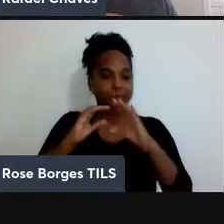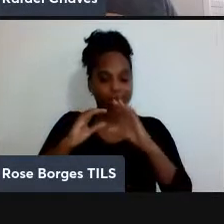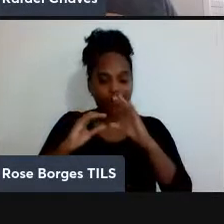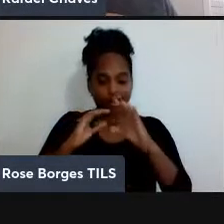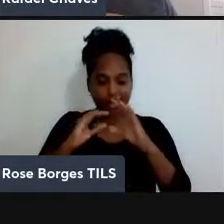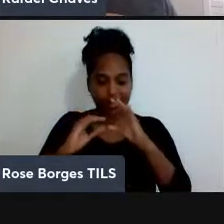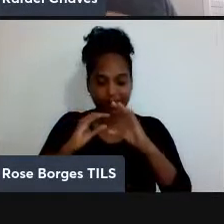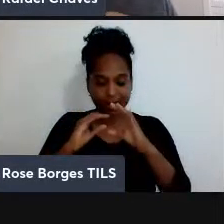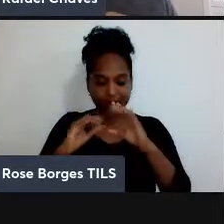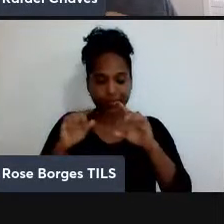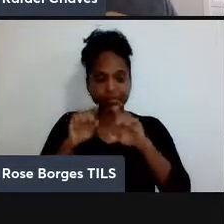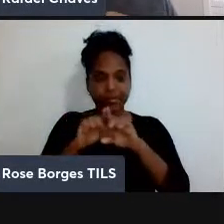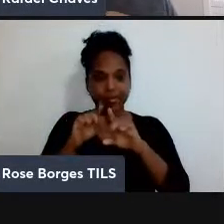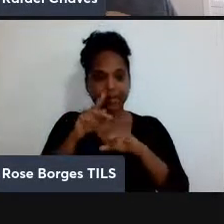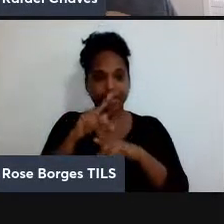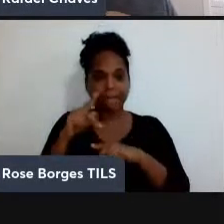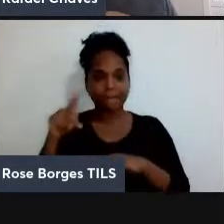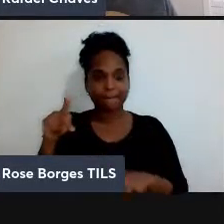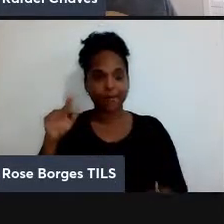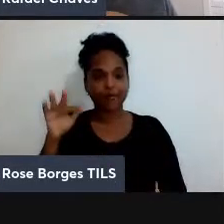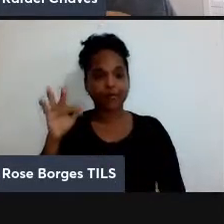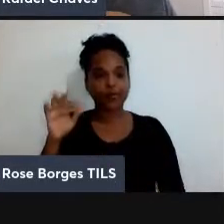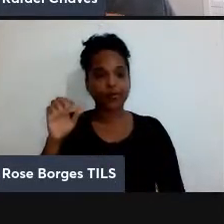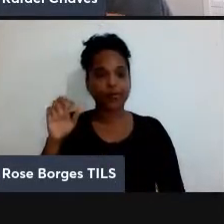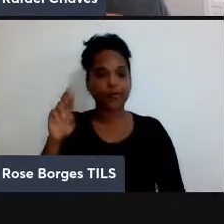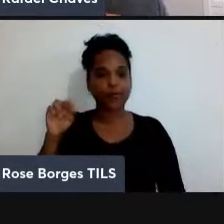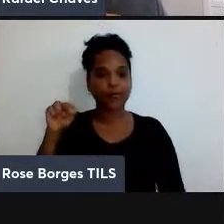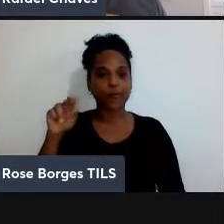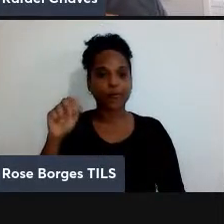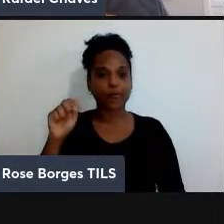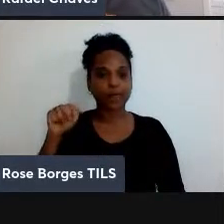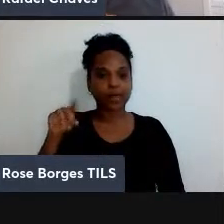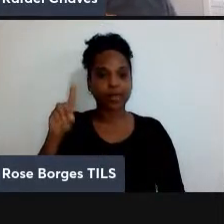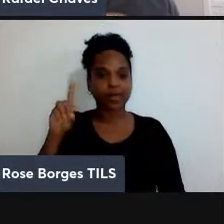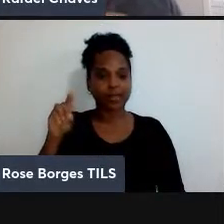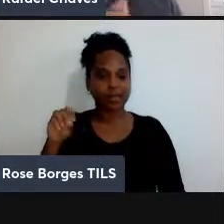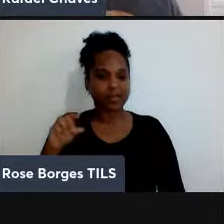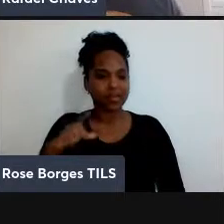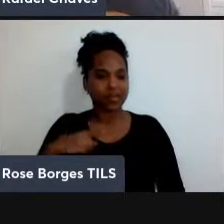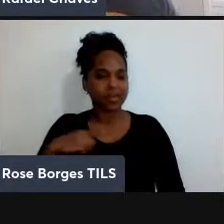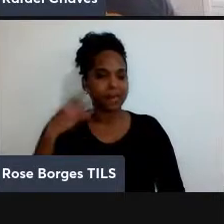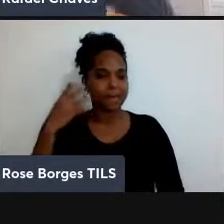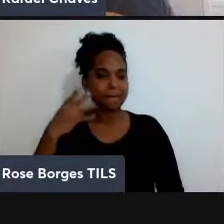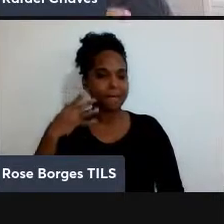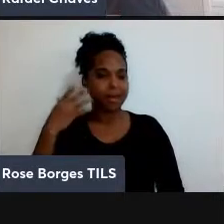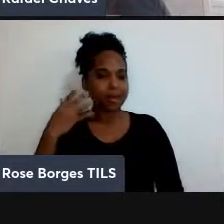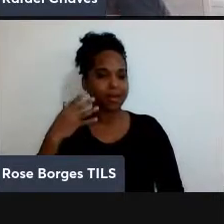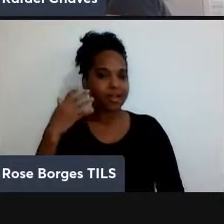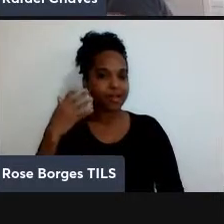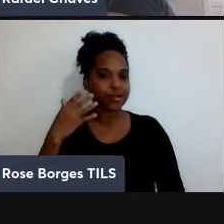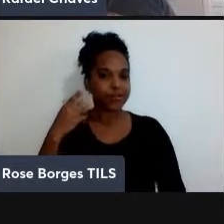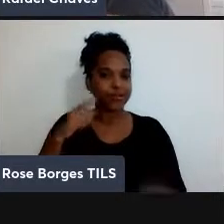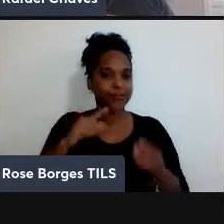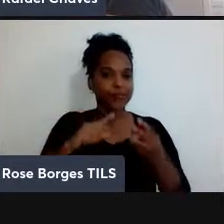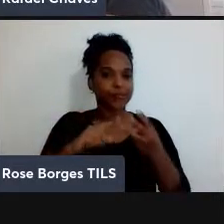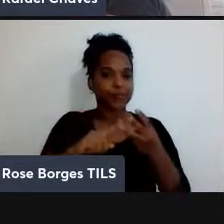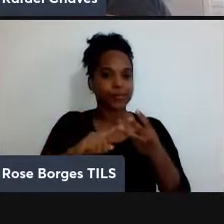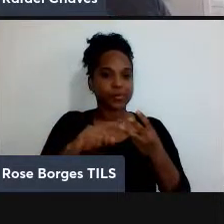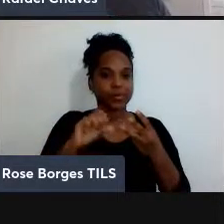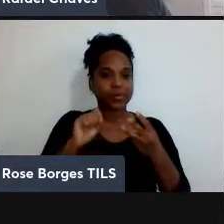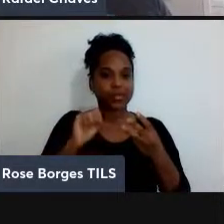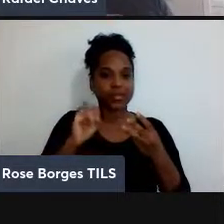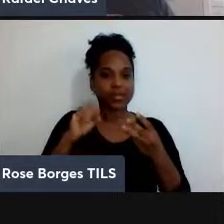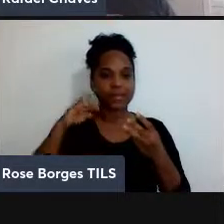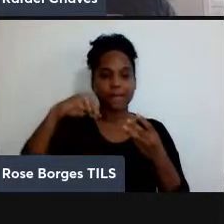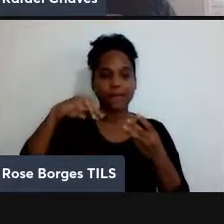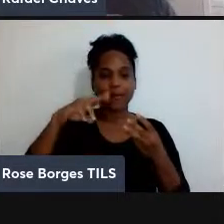professor Fernando vai ter aí uma palestra dedicada a ela. Simulação quântica, que é essa ideia de que a gente pode usar